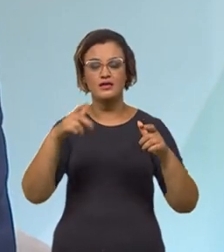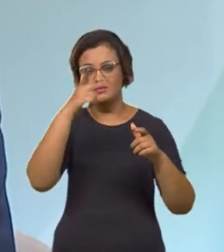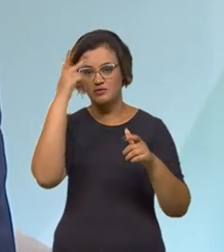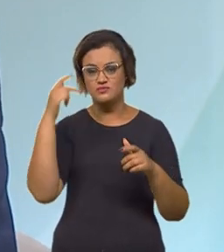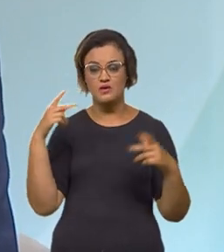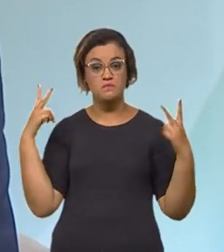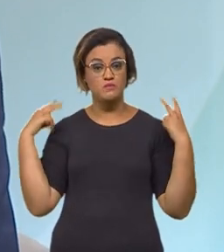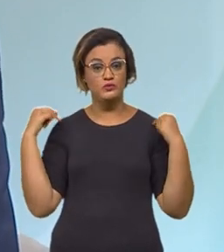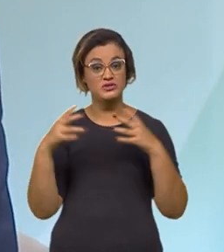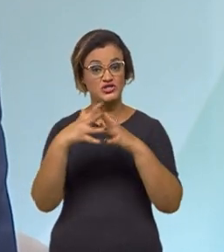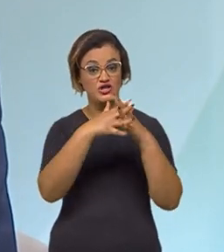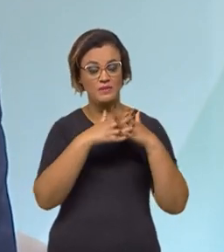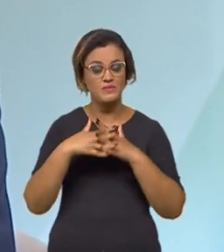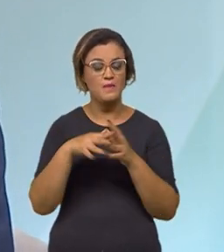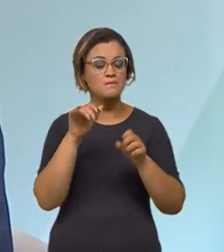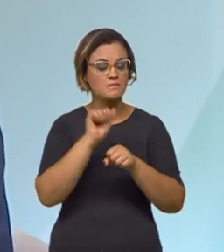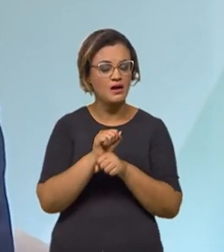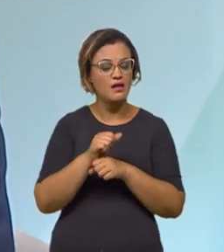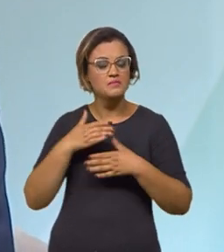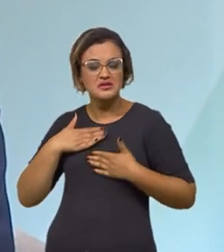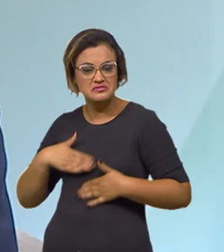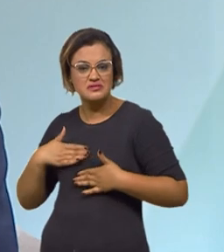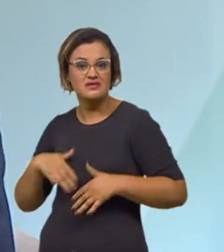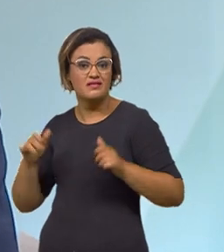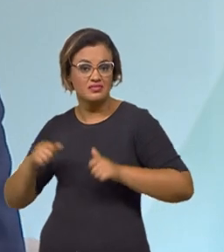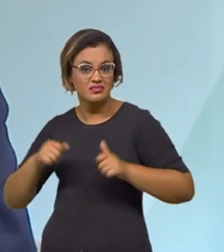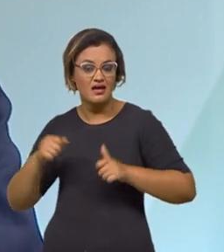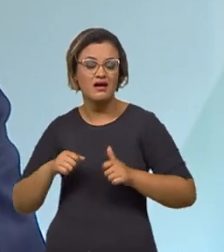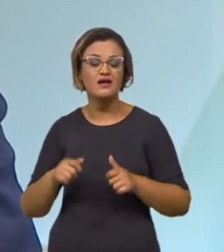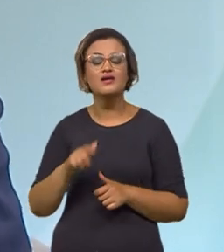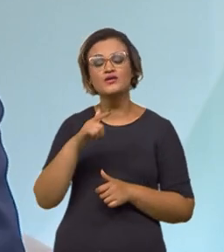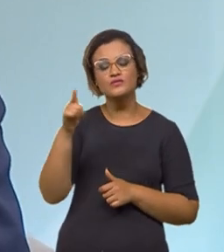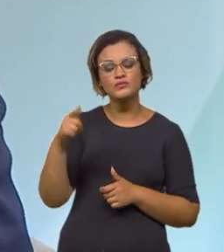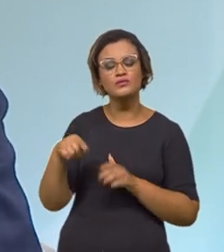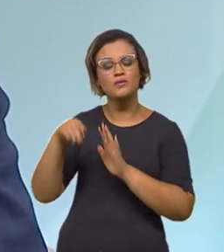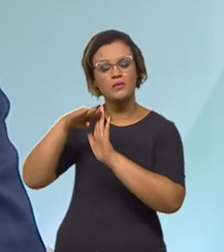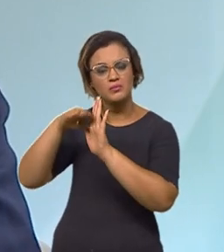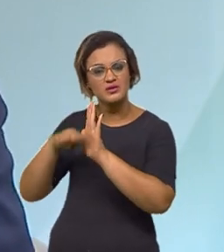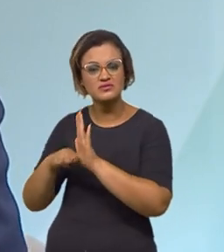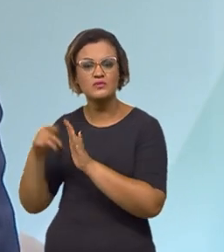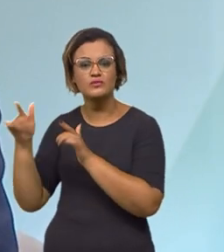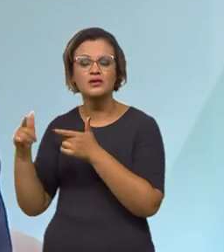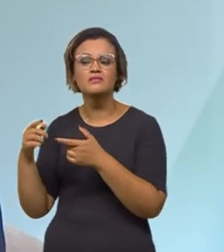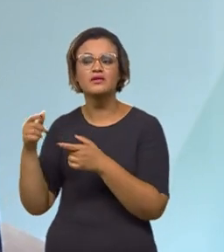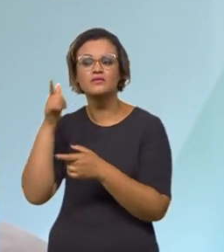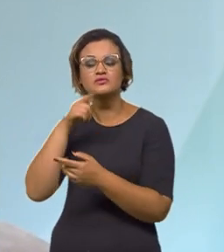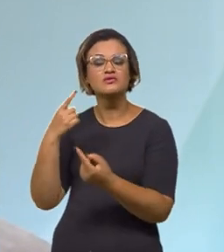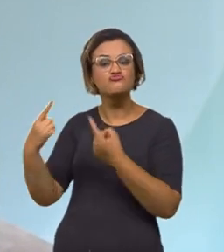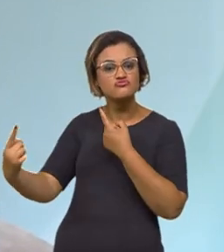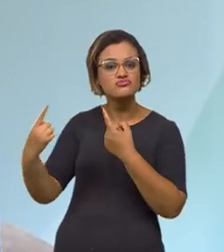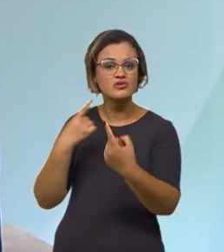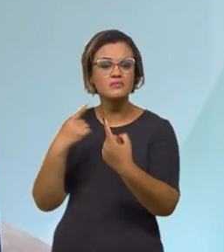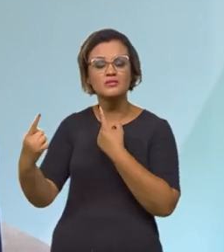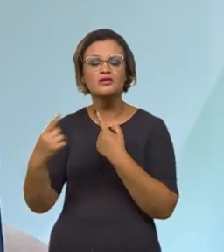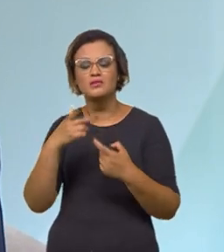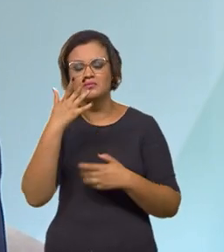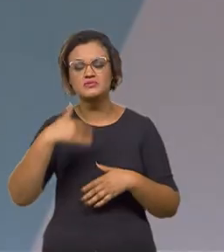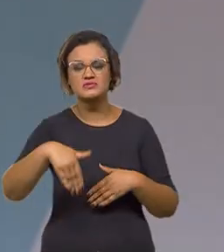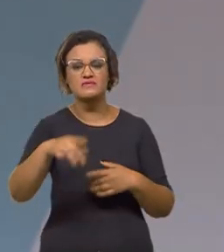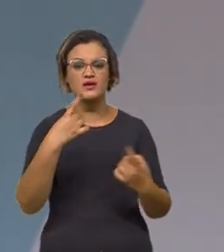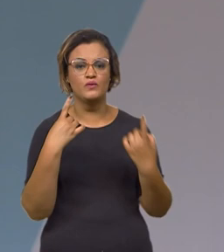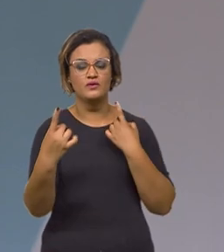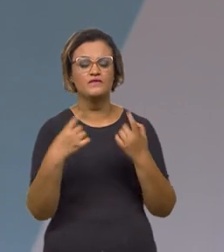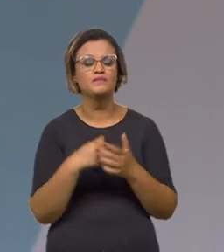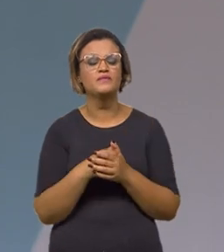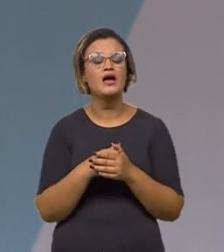como também vai ter na Dutra, e a agenda de free flow, para que a possa ter, então, uma maior dinâmica aí para quem está trafegando nossas rodovias. E